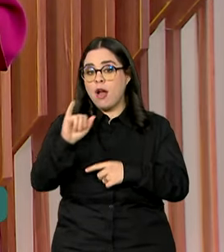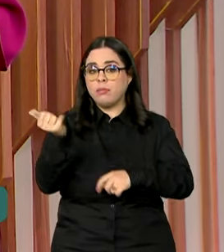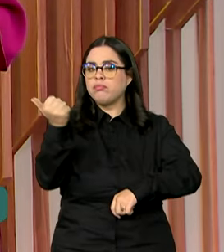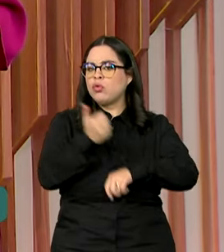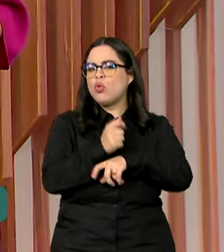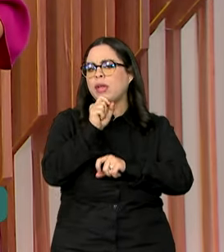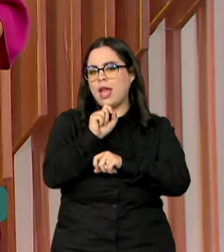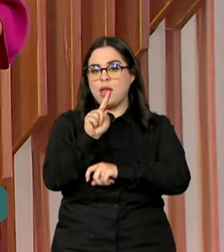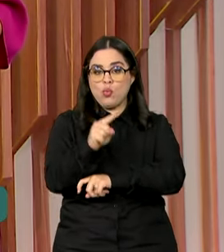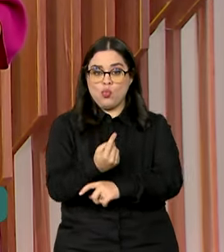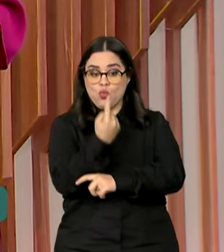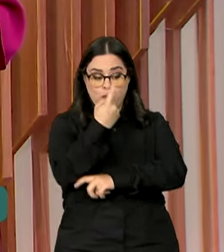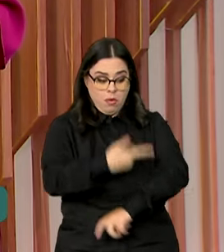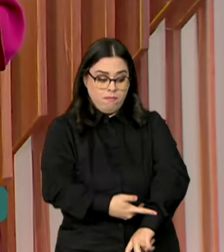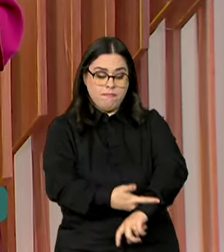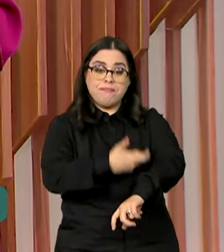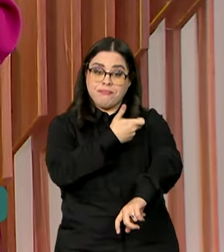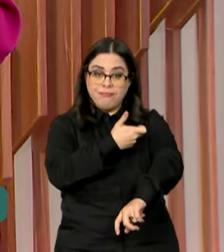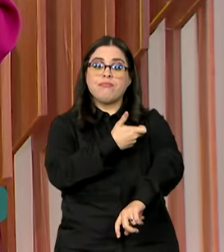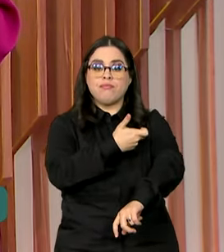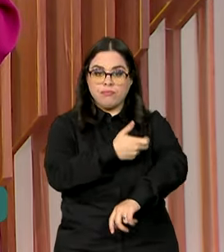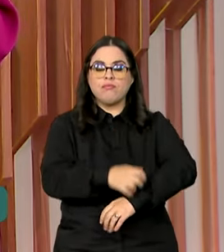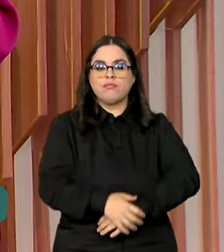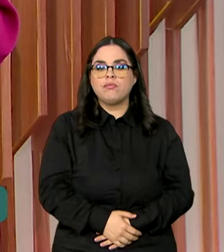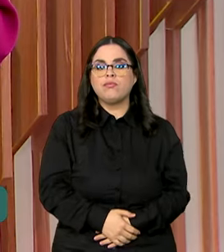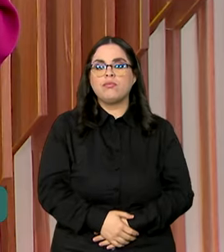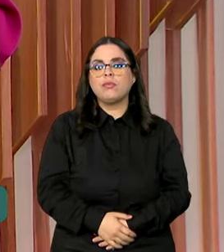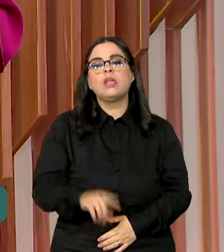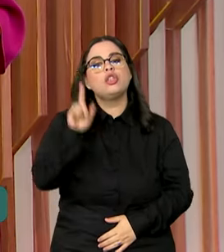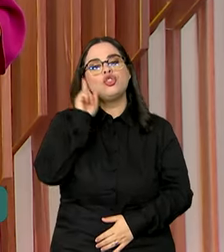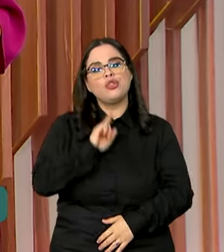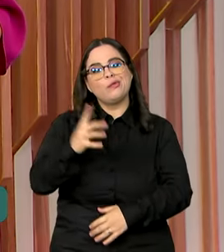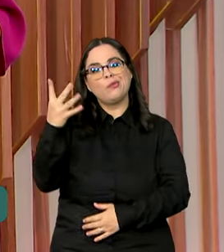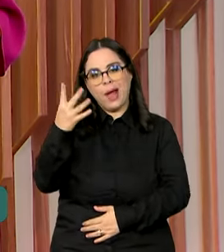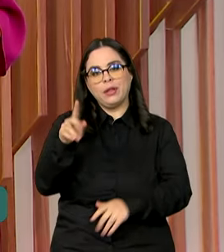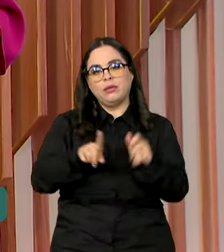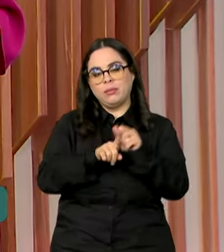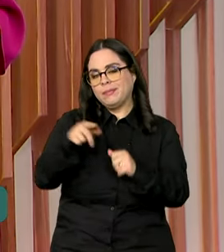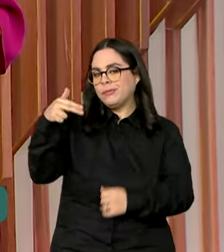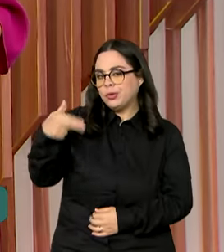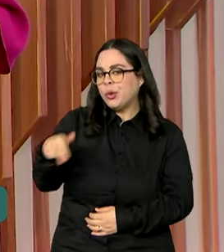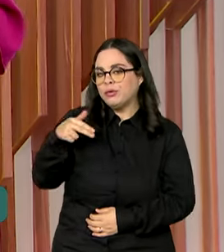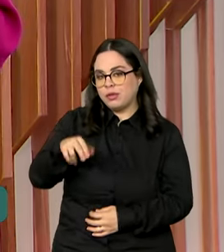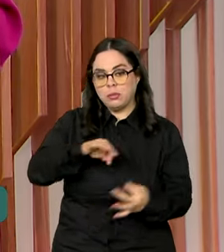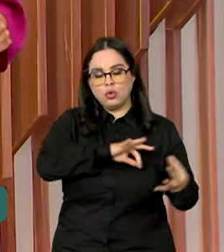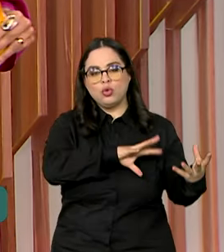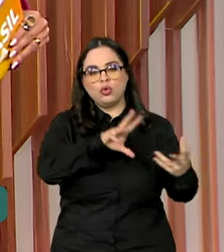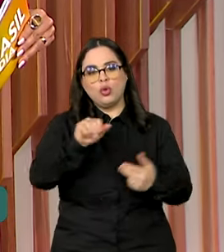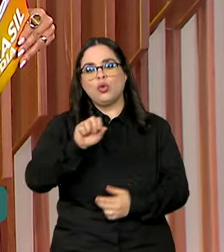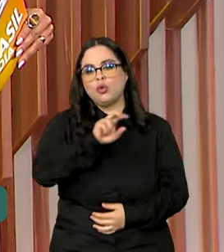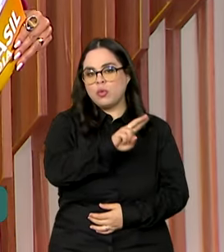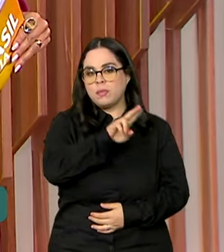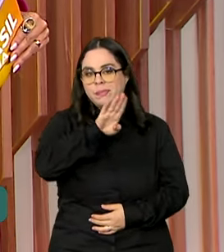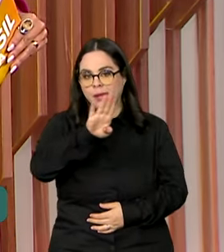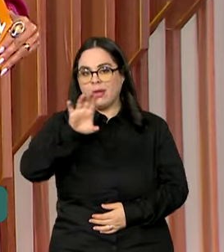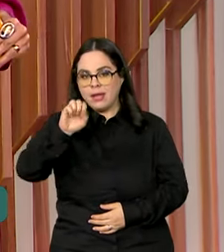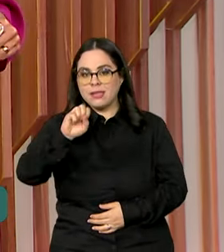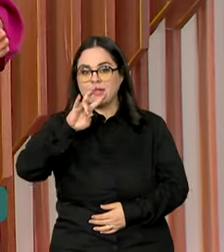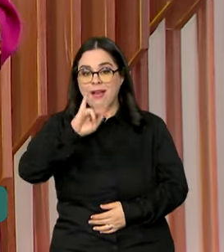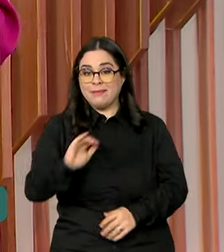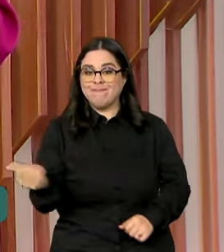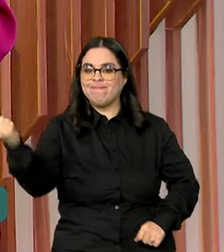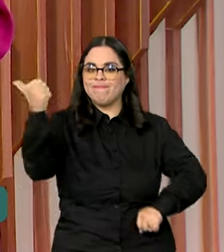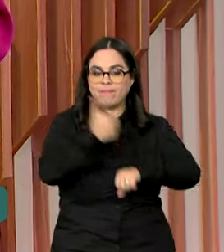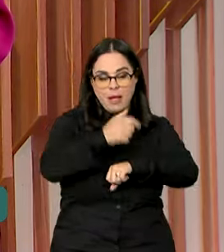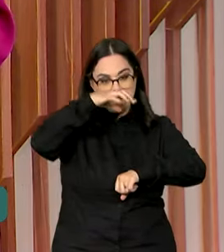substituídas por uma única dose de vacina injetável. Até o dia 4 de novembro, todos os postos de saúde vão